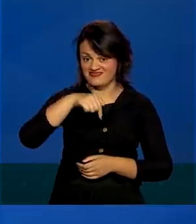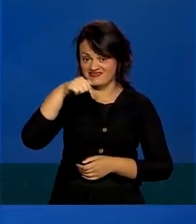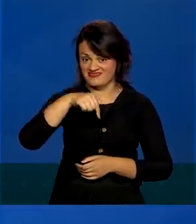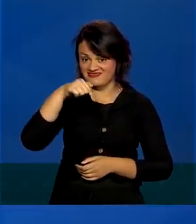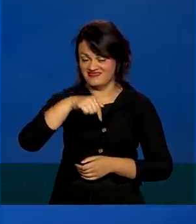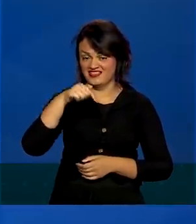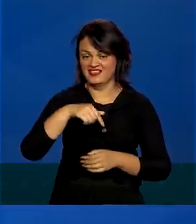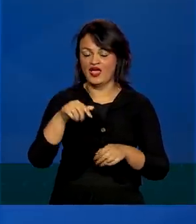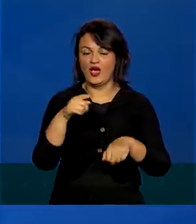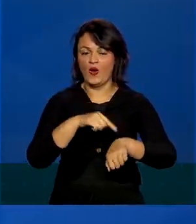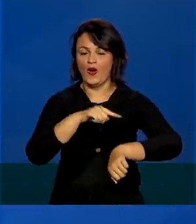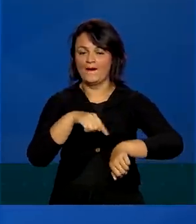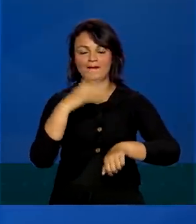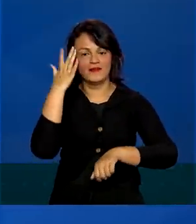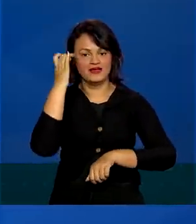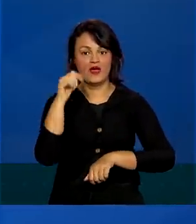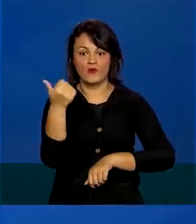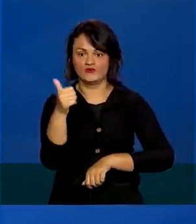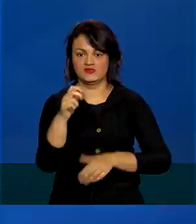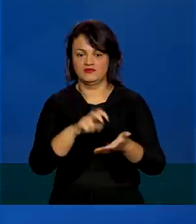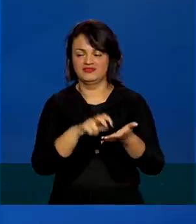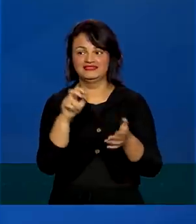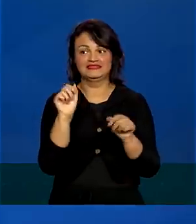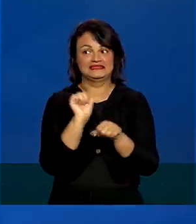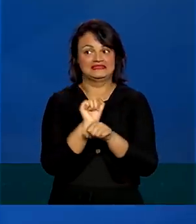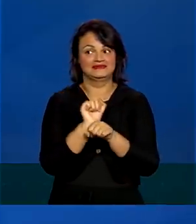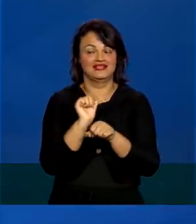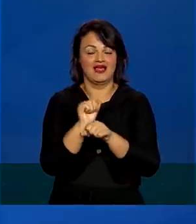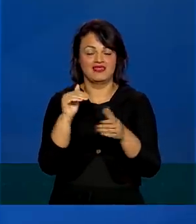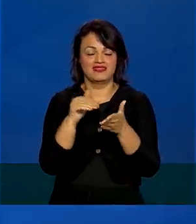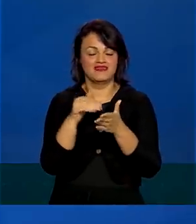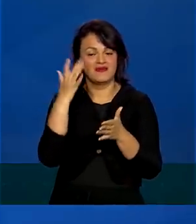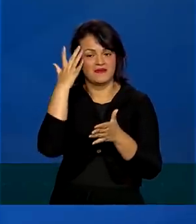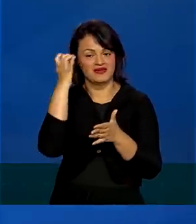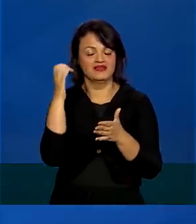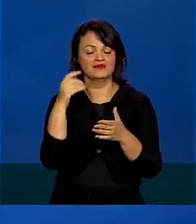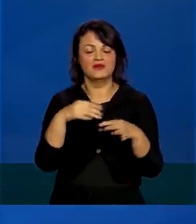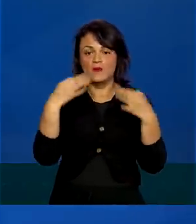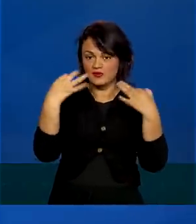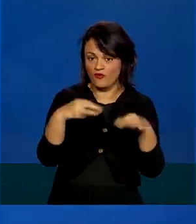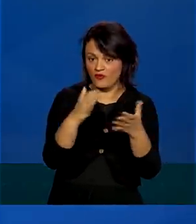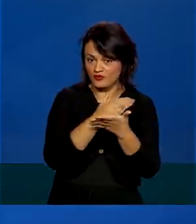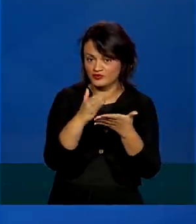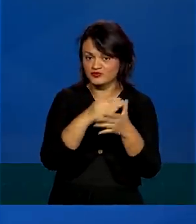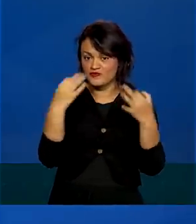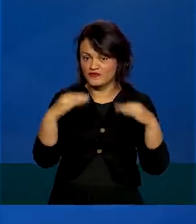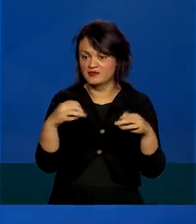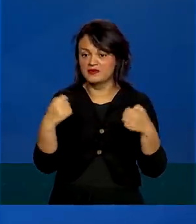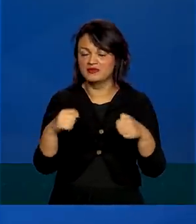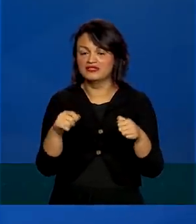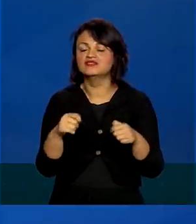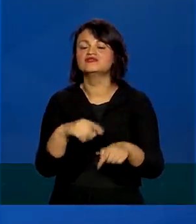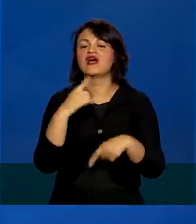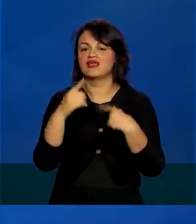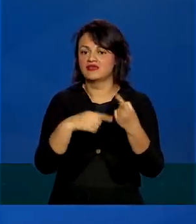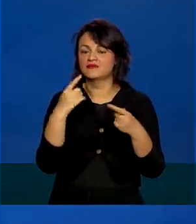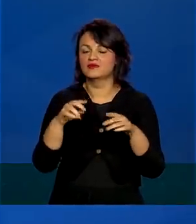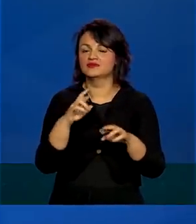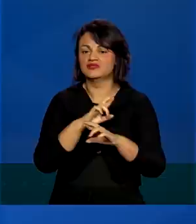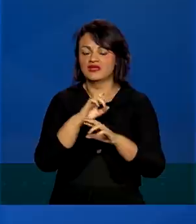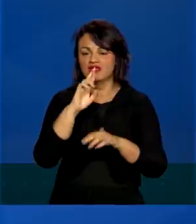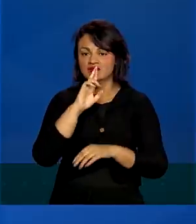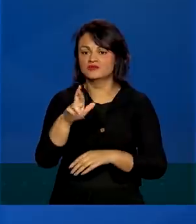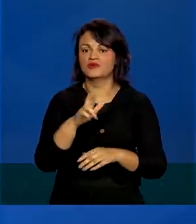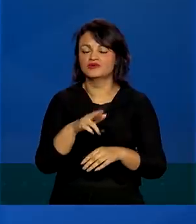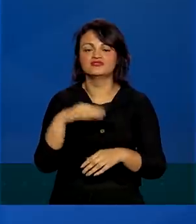mesmo local, às 11 horas da manhã. Eu tenho que esperar até amanhã, porque eu tenho que ter algumas confirmações para poder dar uma coisa baseada